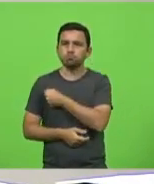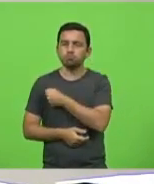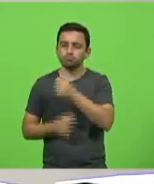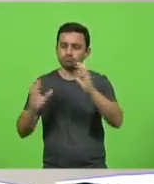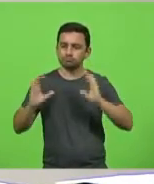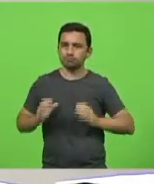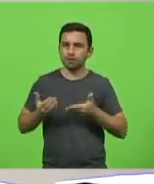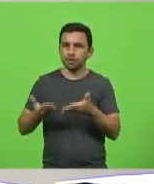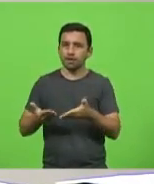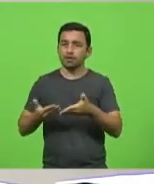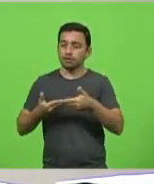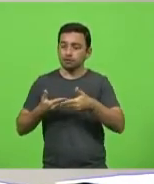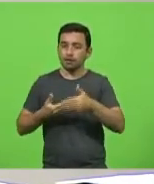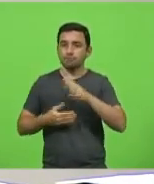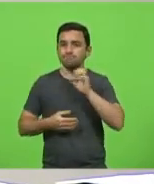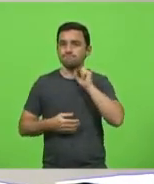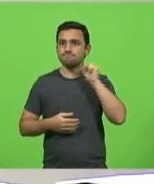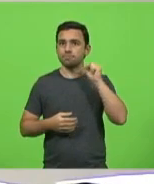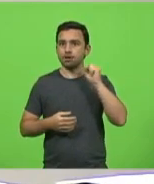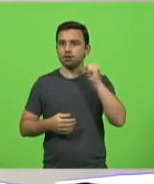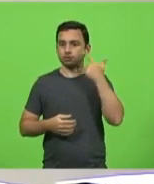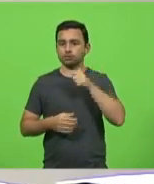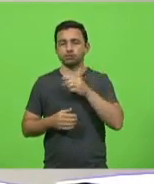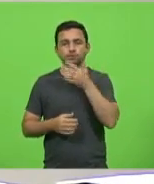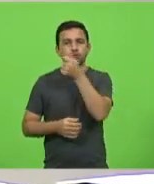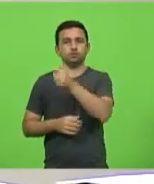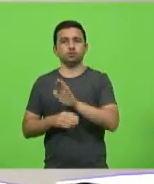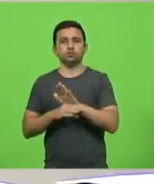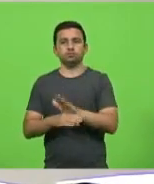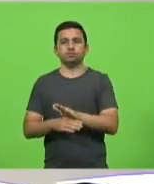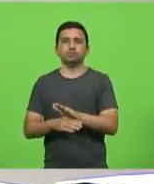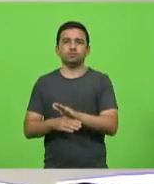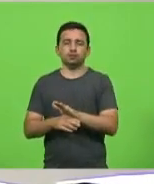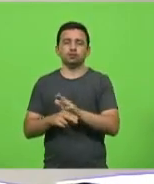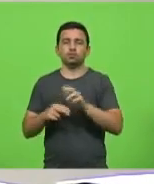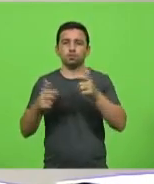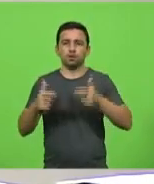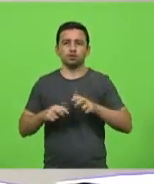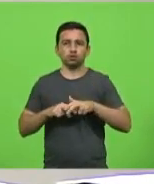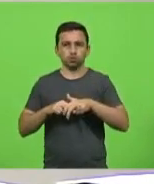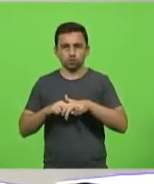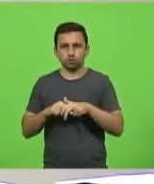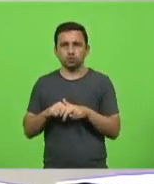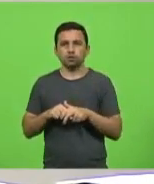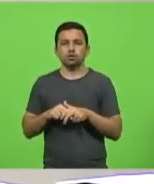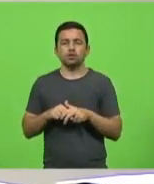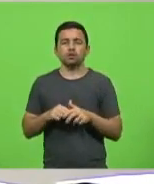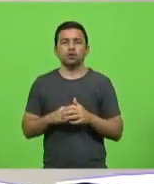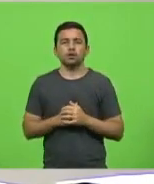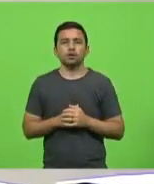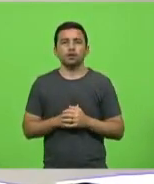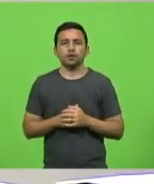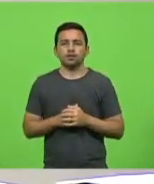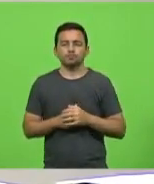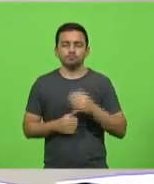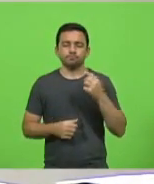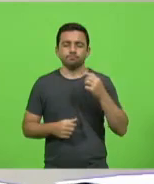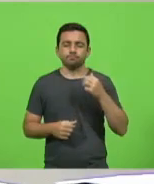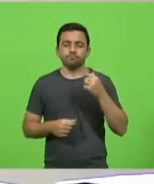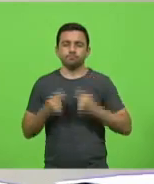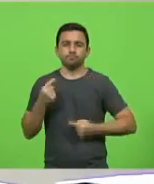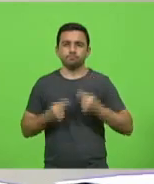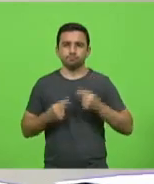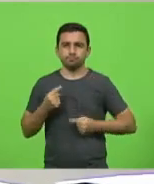prestes a cometer suicídio no município de Tijuca. Em votação, em discussão, em